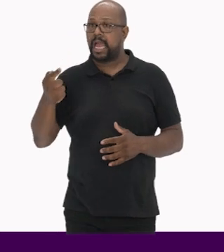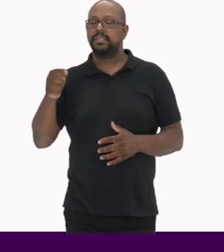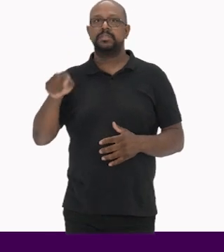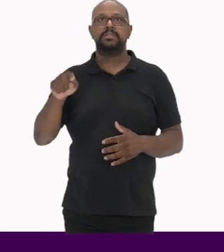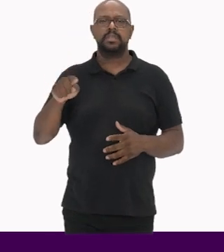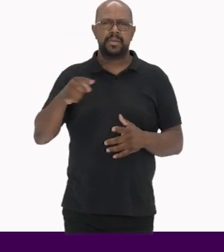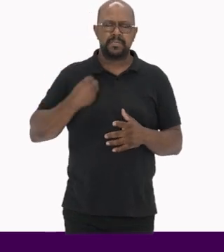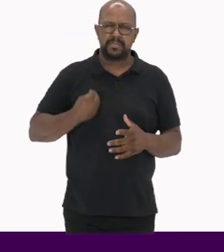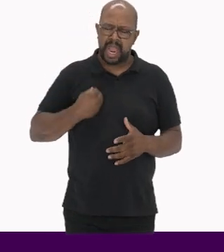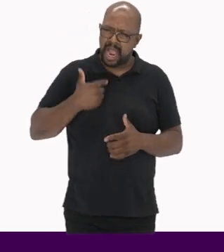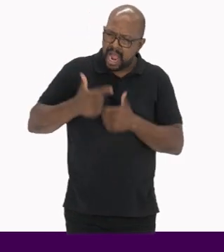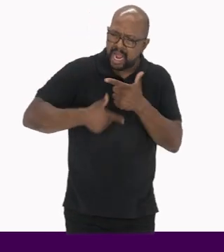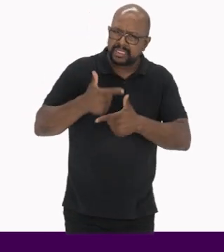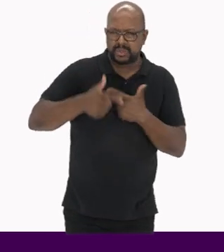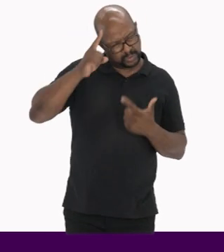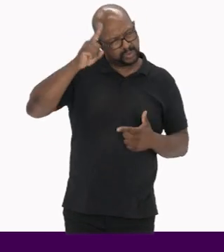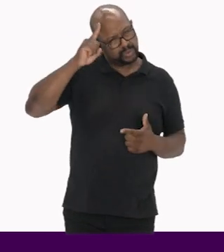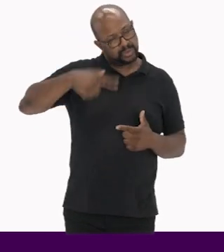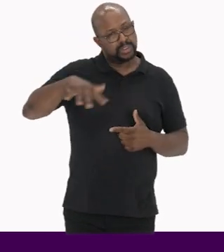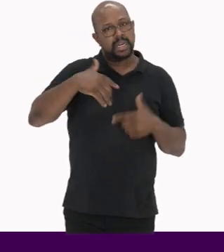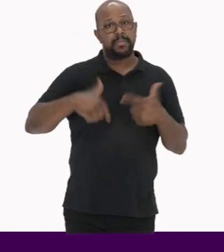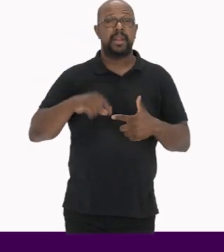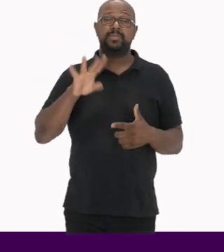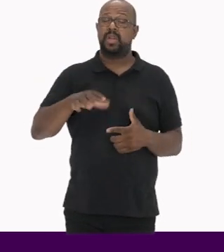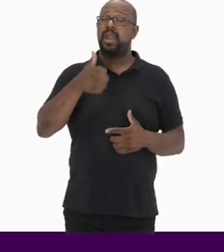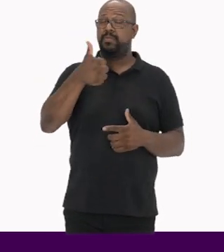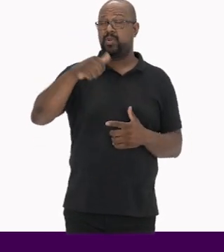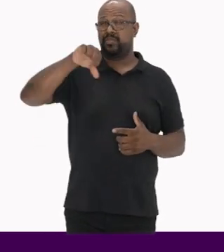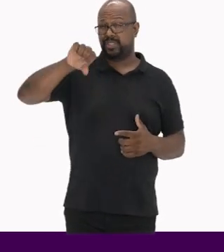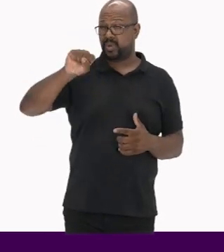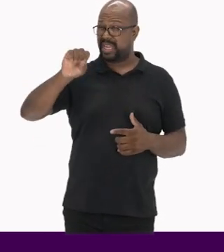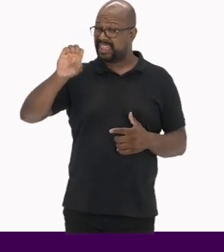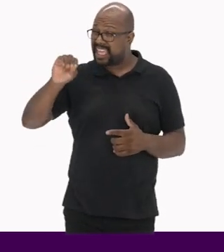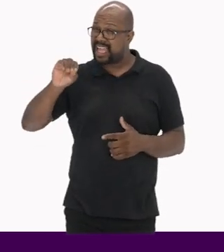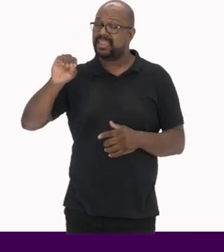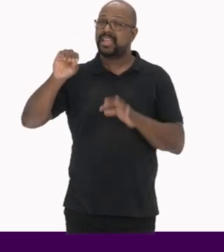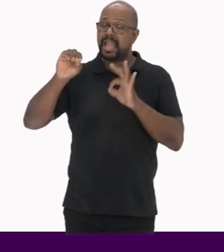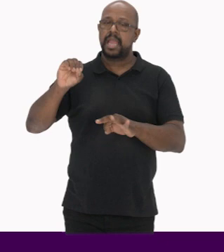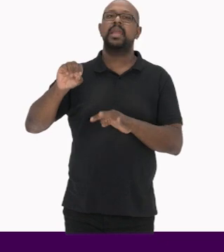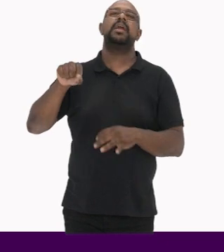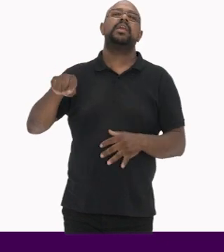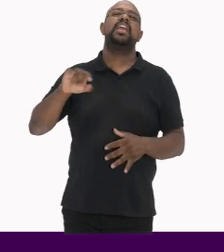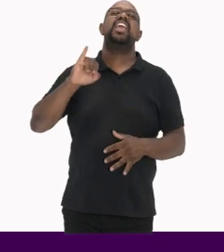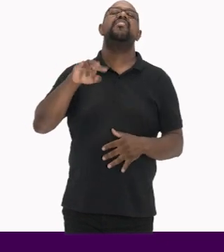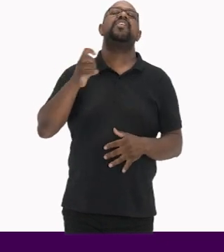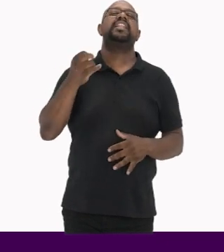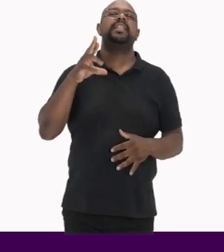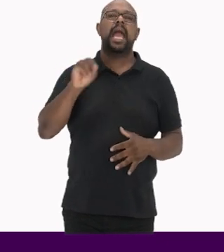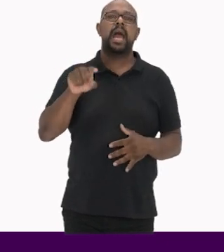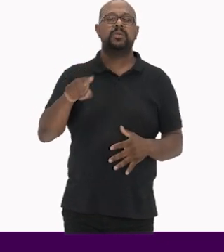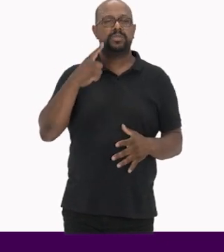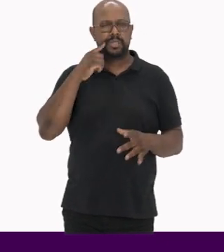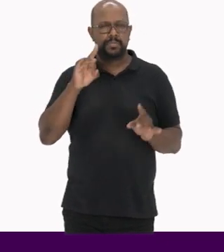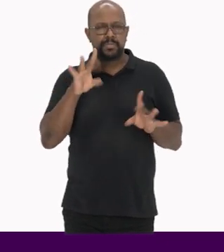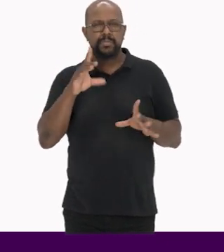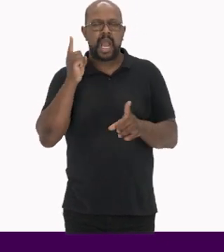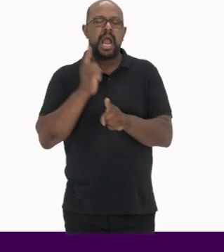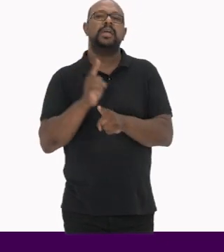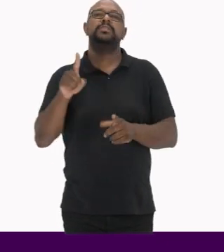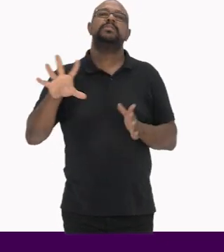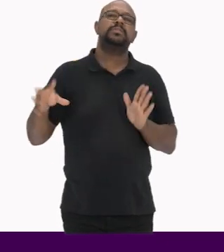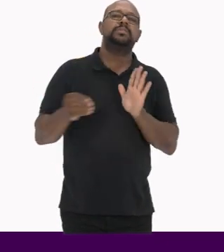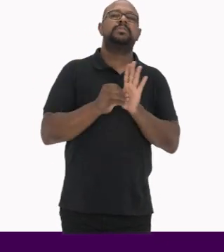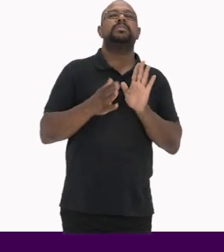presente no cotidiano de trabalho Mas foi somente nos anos de 1980 Que os inventários de identificação